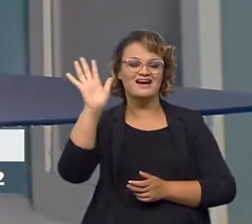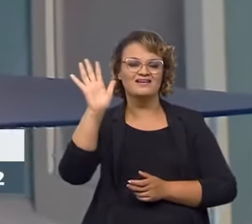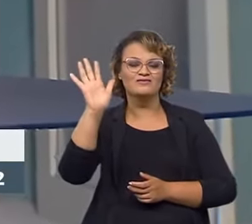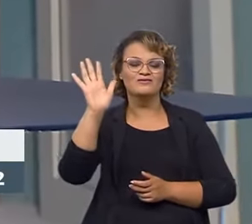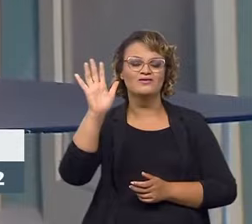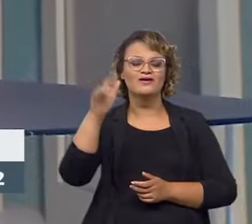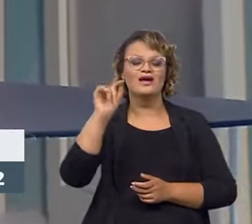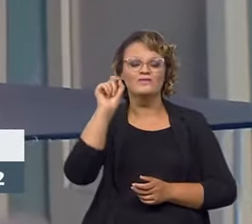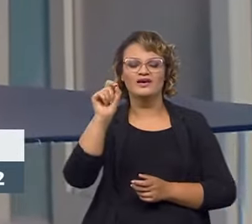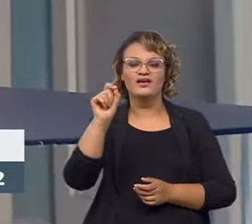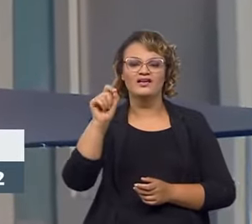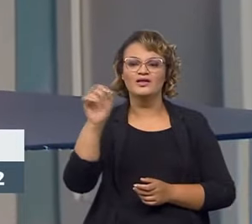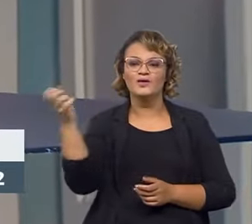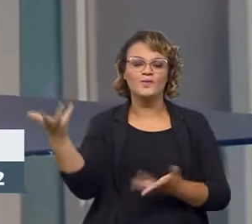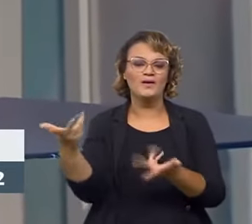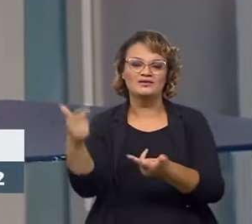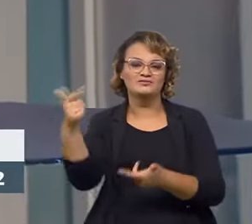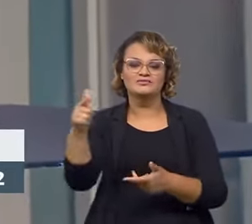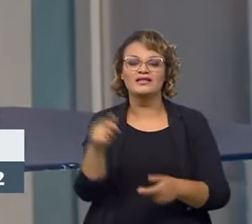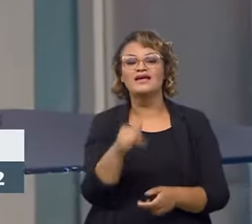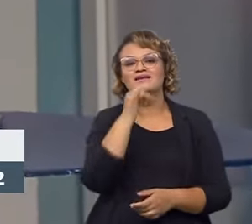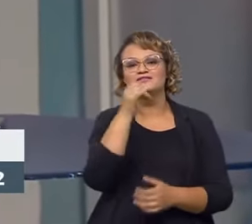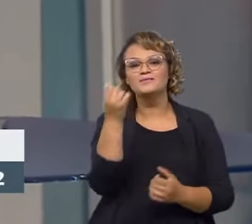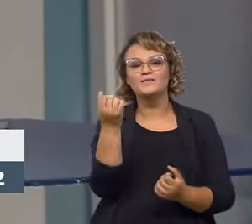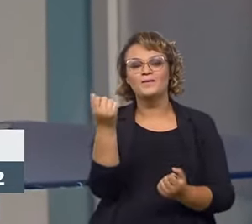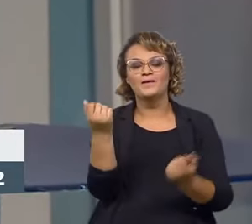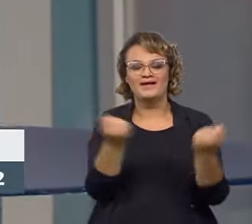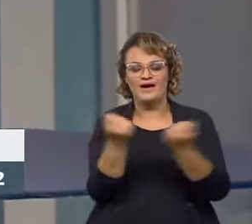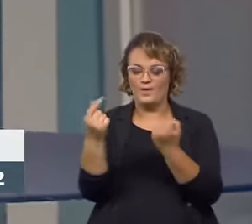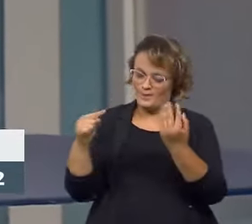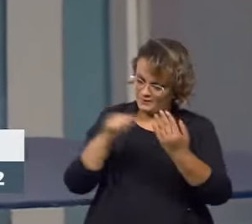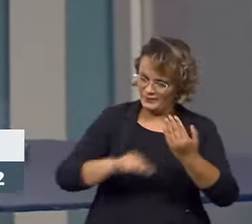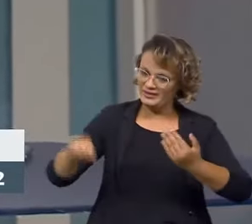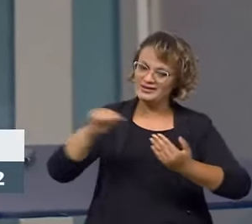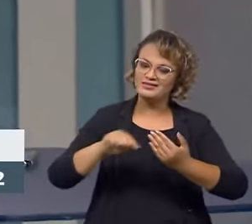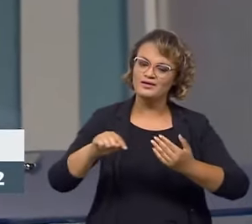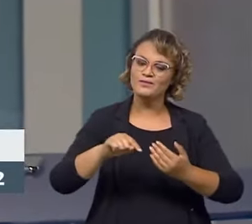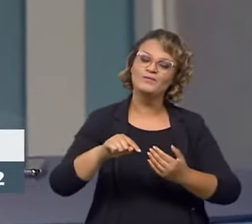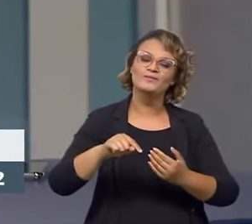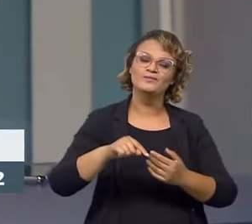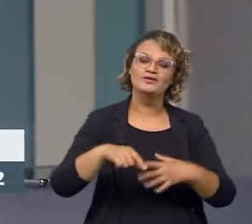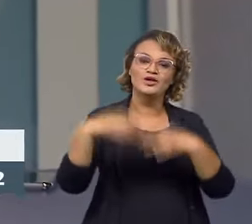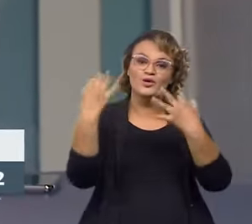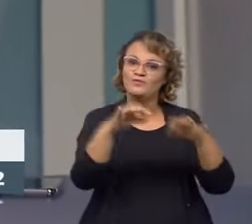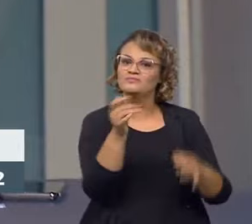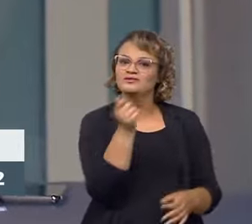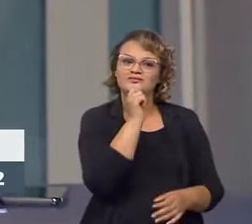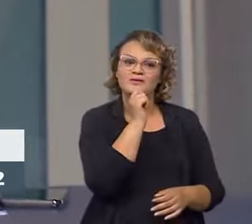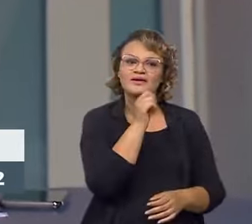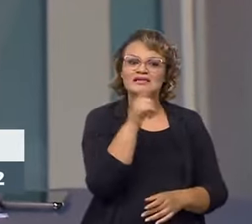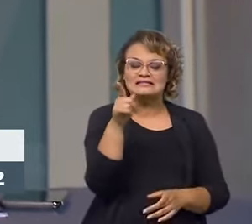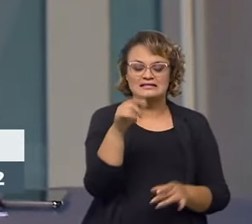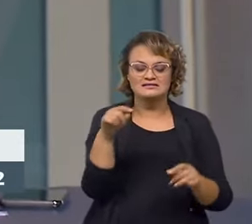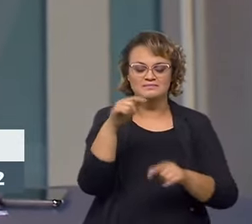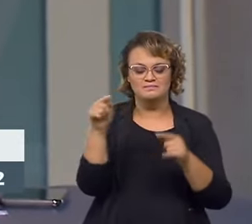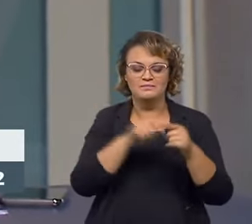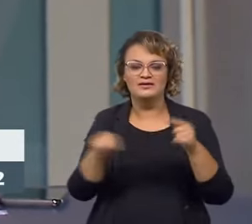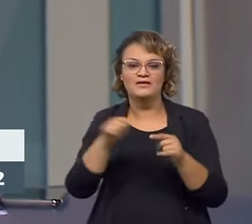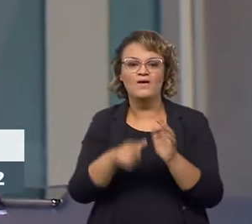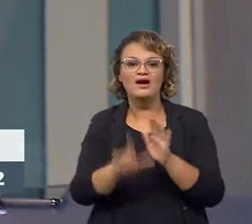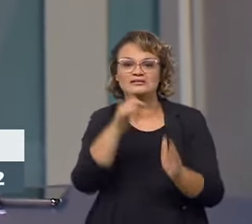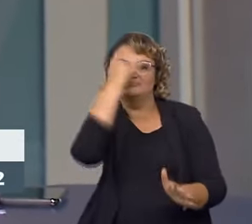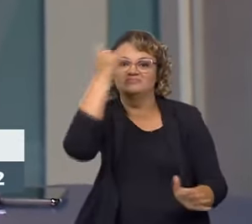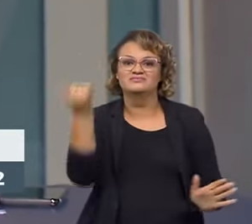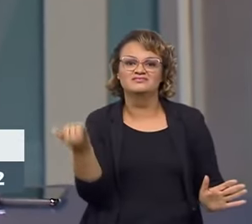tem qualidade. Vamos pensar num pneu de carro, que é certificado, né? Você vai trocar o pneu do seu carro. Um pneu desse estourando antes da hora,